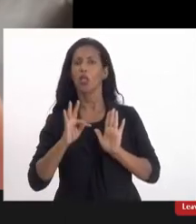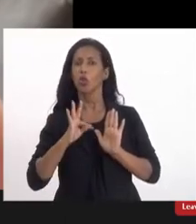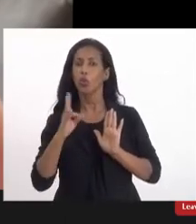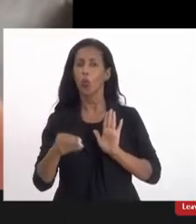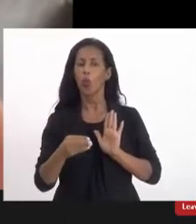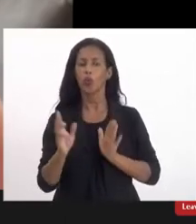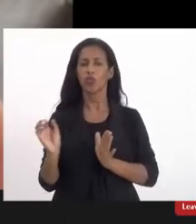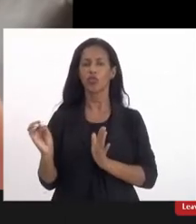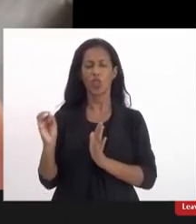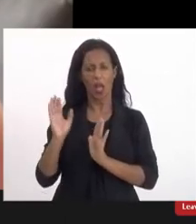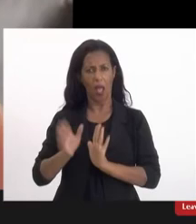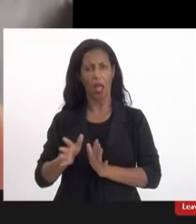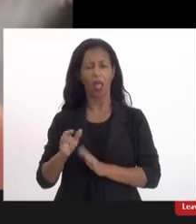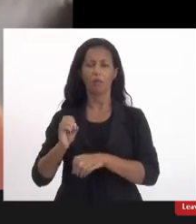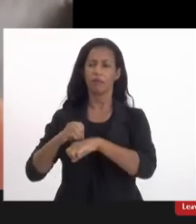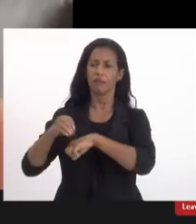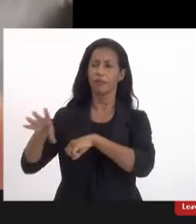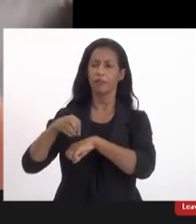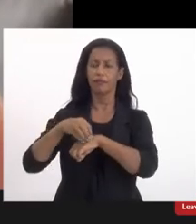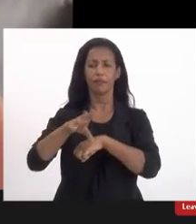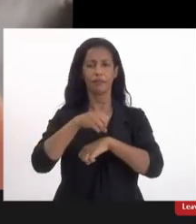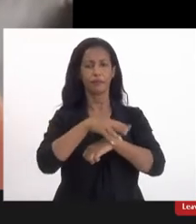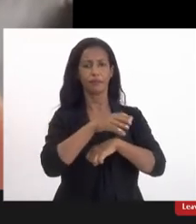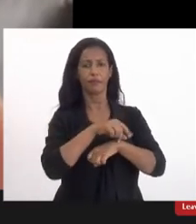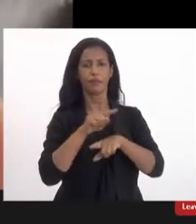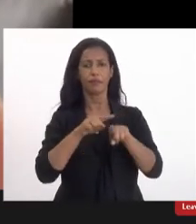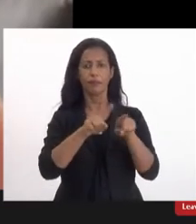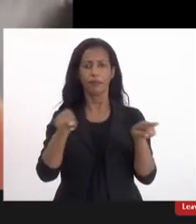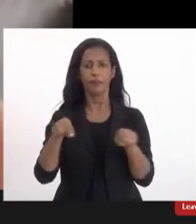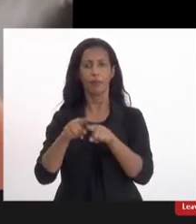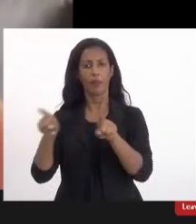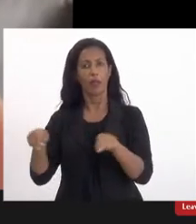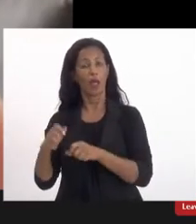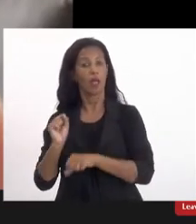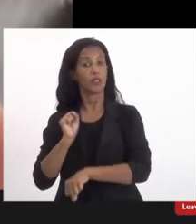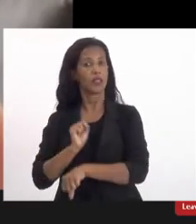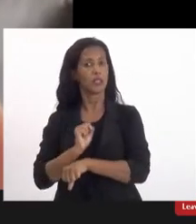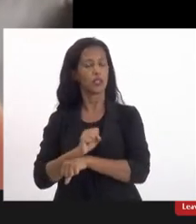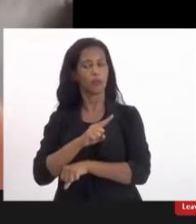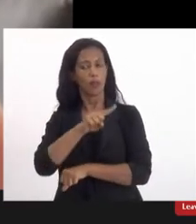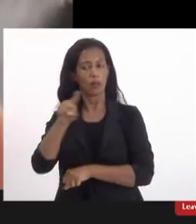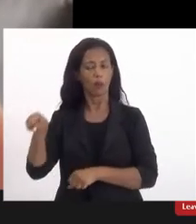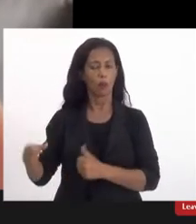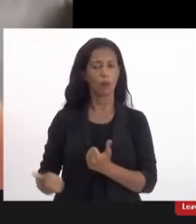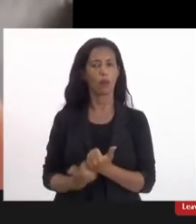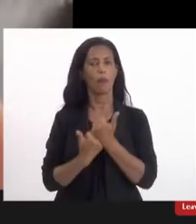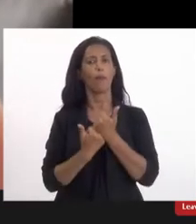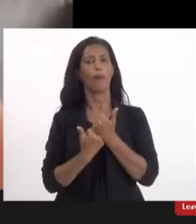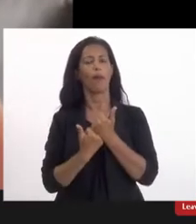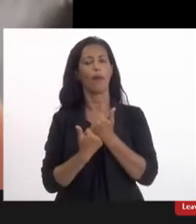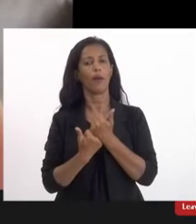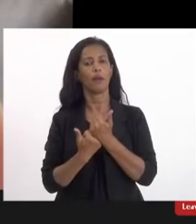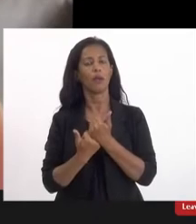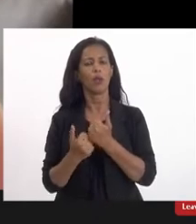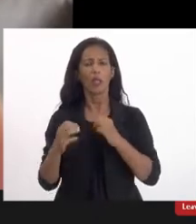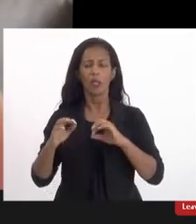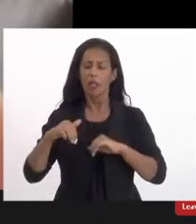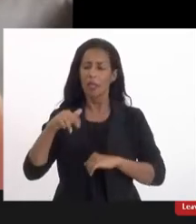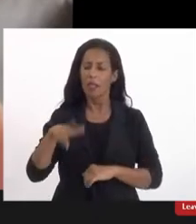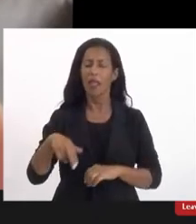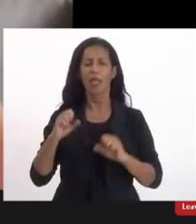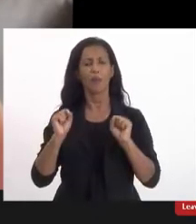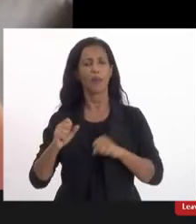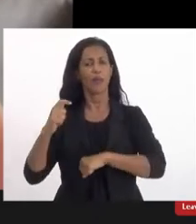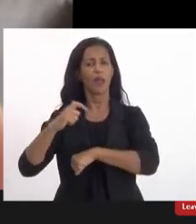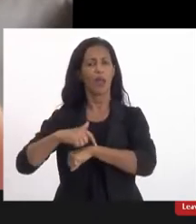foi oficiada nos devidos gabinetes. Enfim, a gente espera que os coletivos se apoiem nisso, apareçam. Quem puder passar ali,